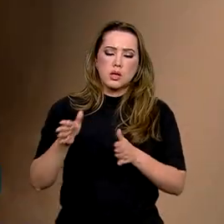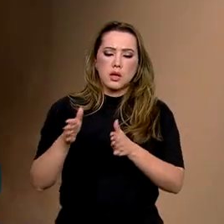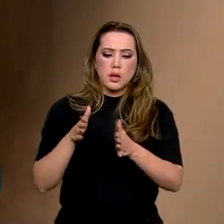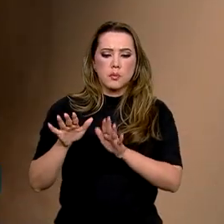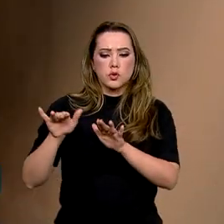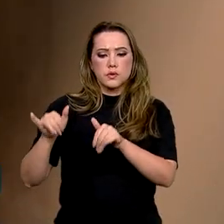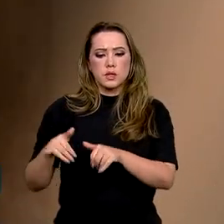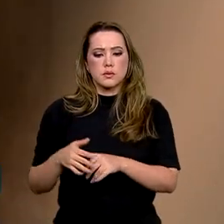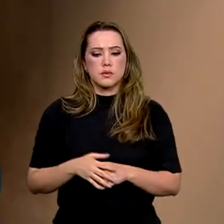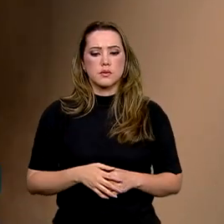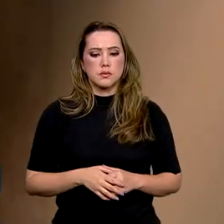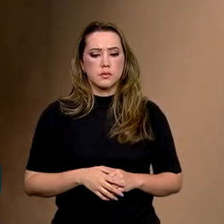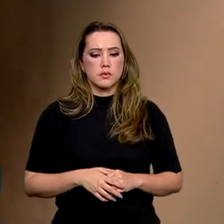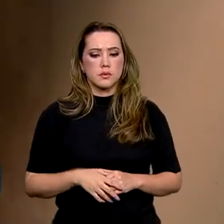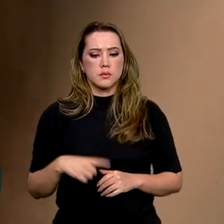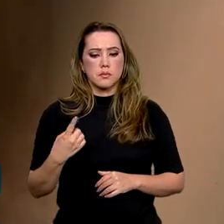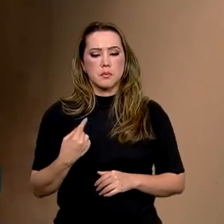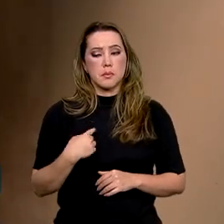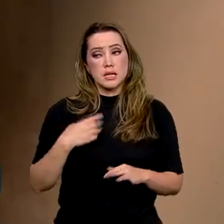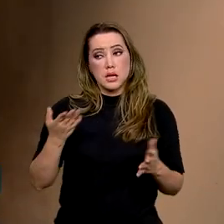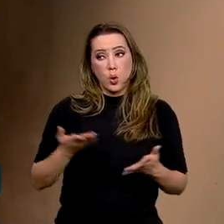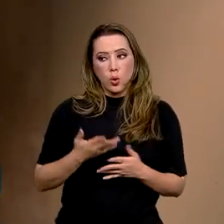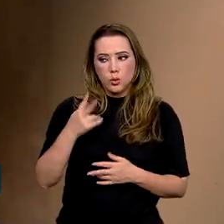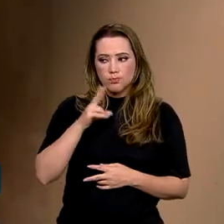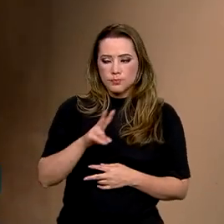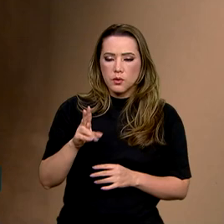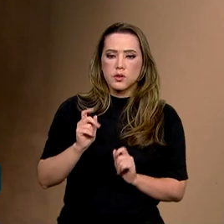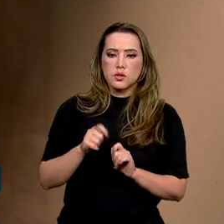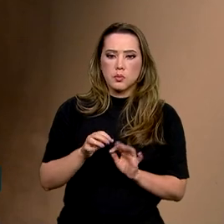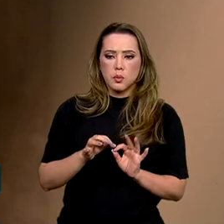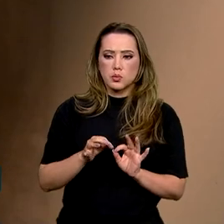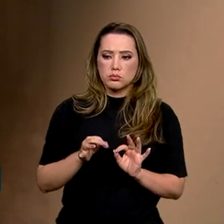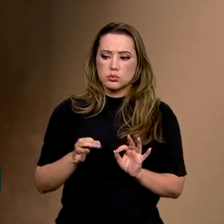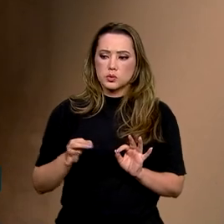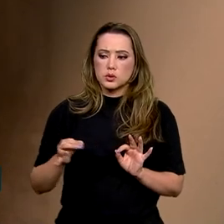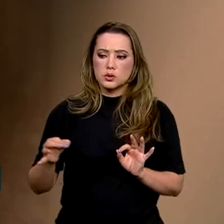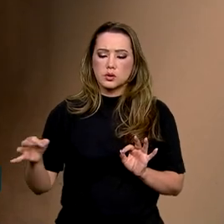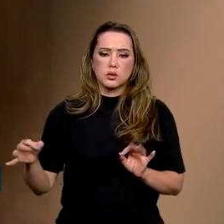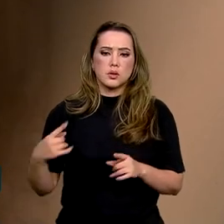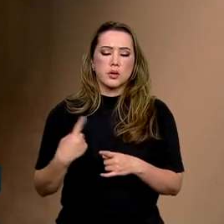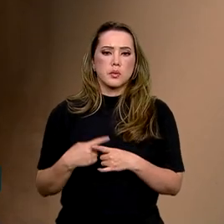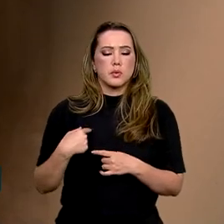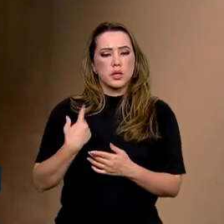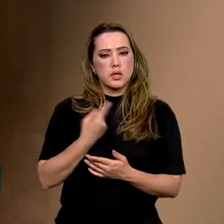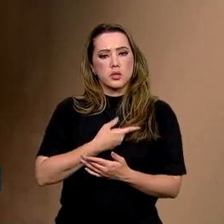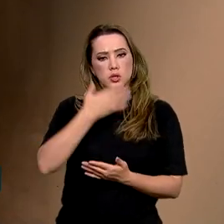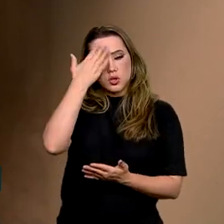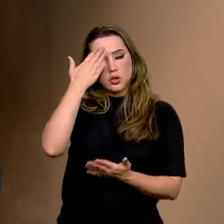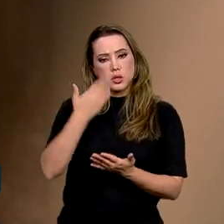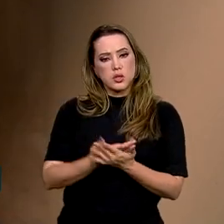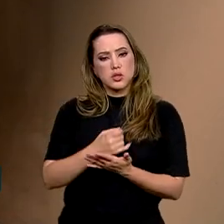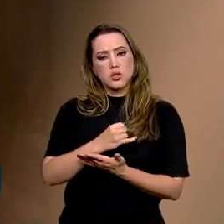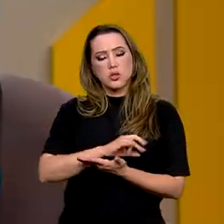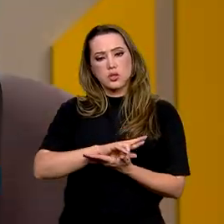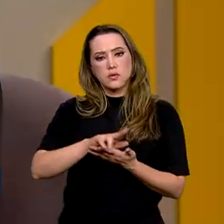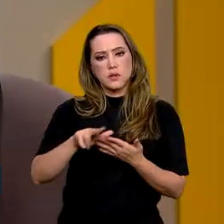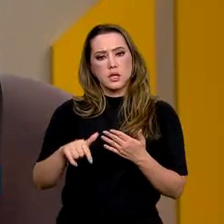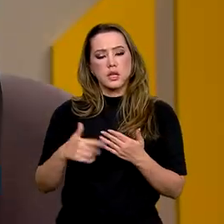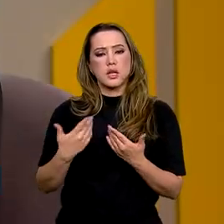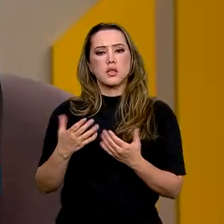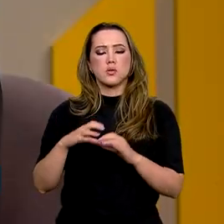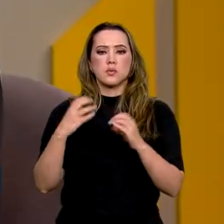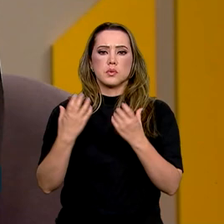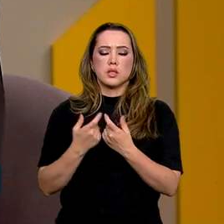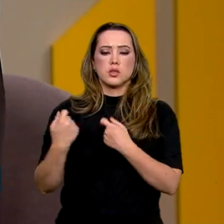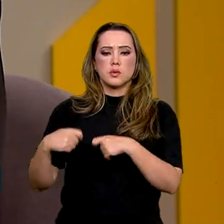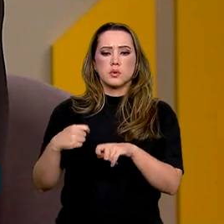para finalizar. Mas eu imagino que é uma campanha que vai durar mais tempo, porque a gente acredita que são várias comunidades que precisa que a gente chegue